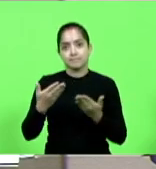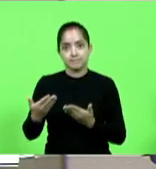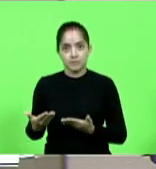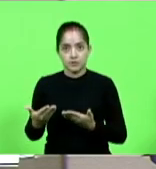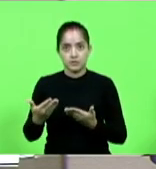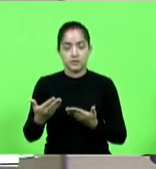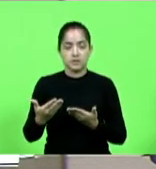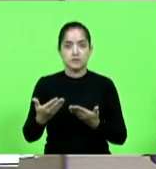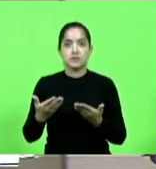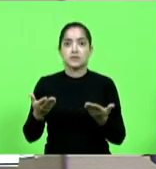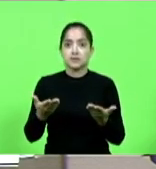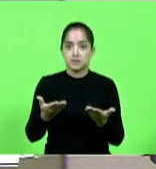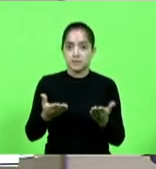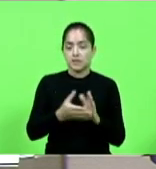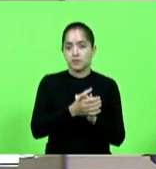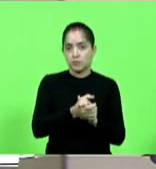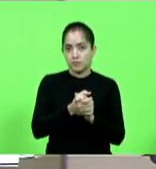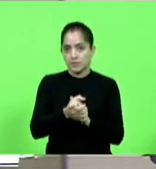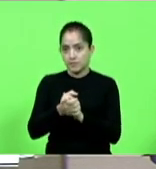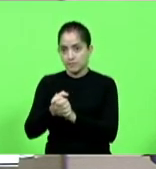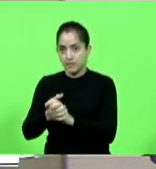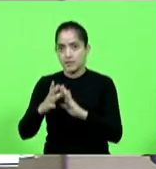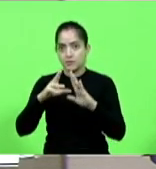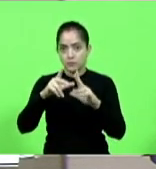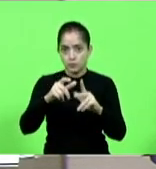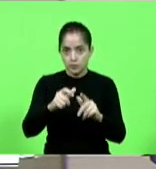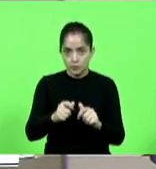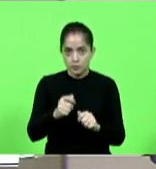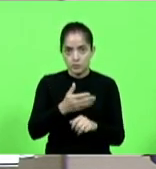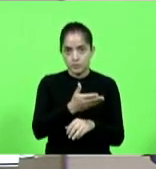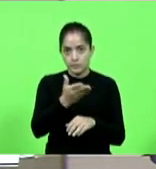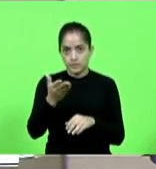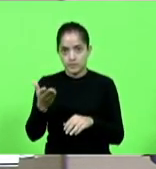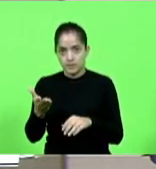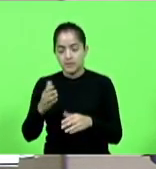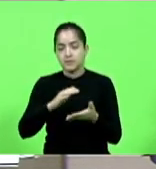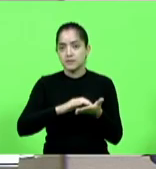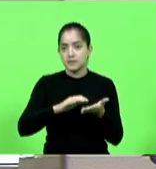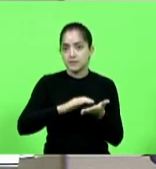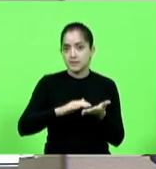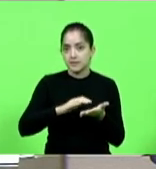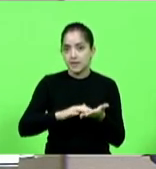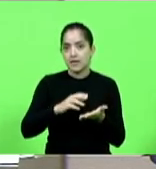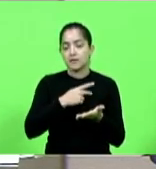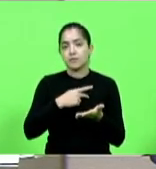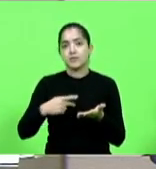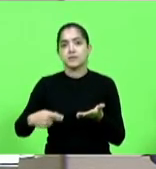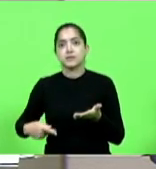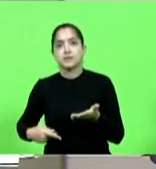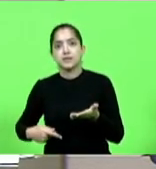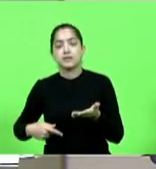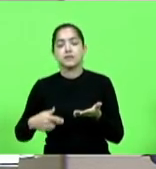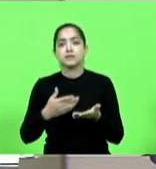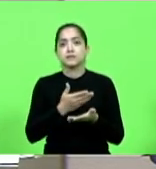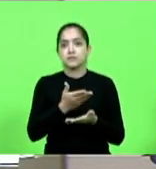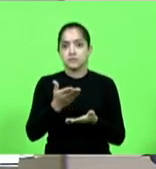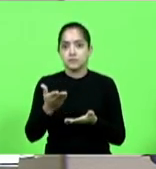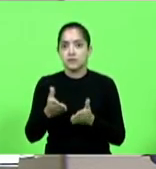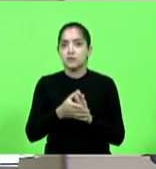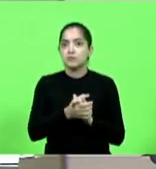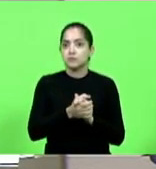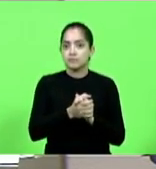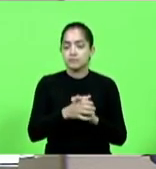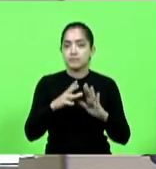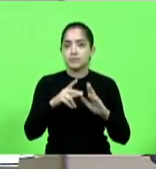ao tempo que também cumprimento o Ranieri que já foi presidente o secretário Cavalaz que também está conosco em seus nomes me permito cumprimentar a todos